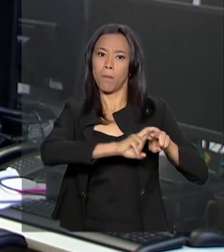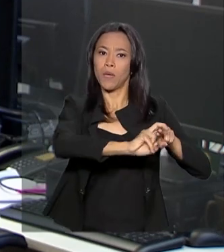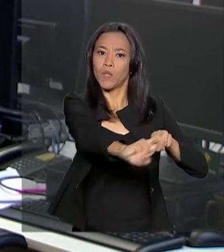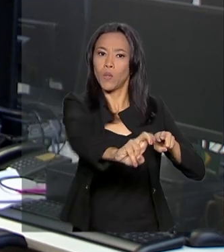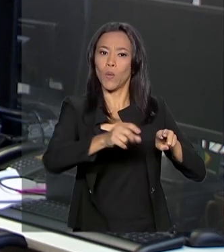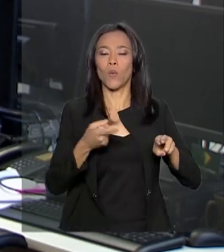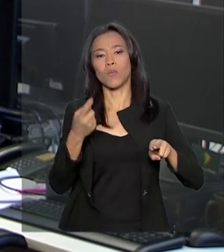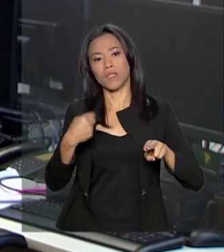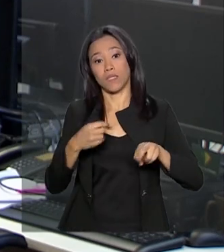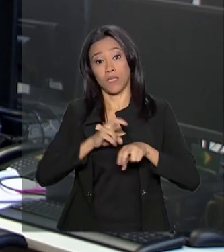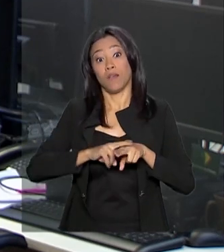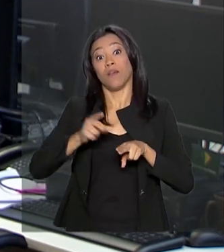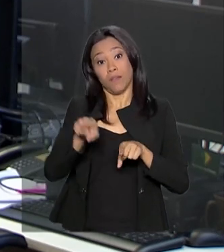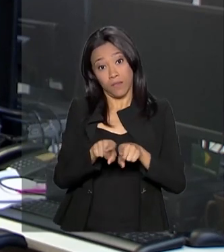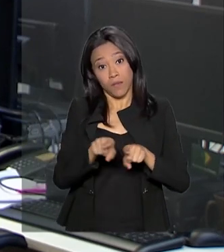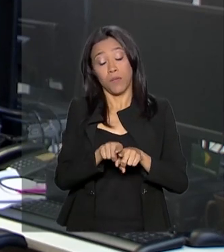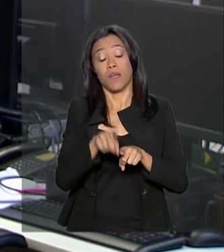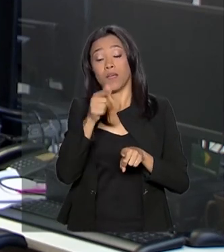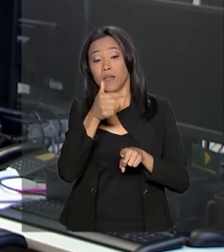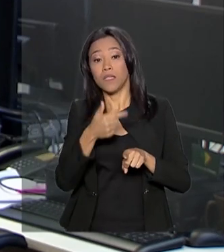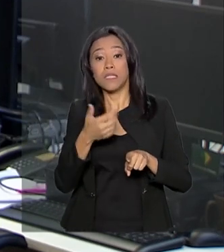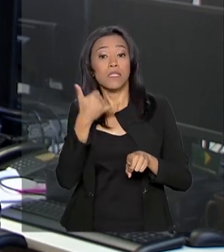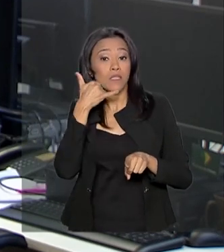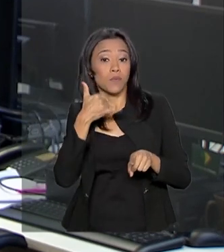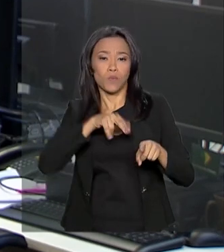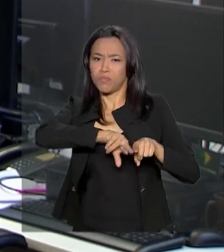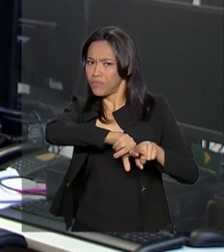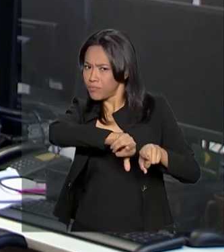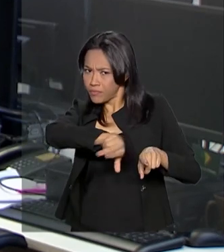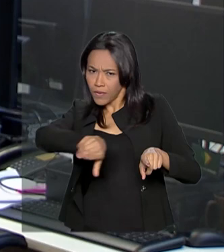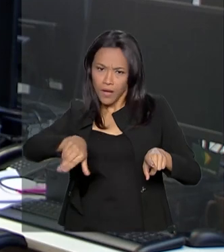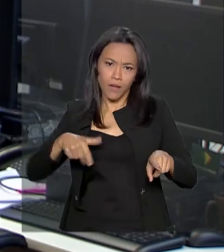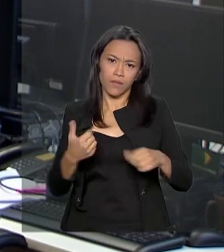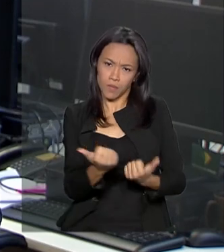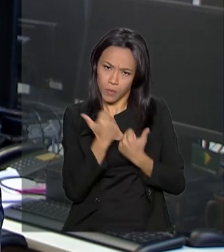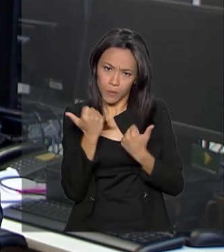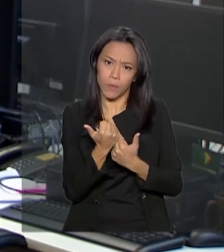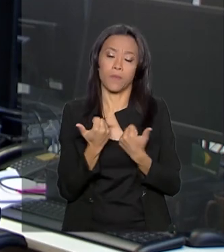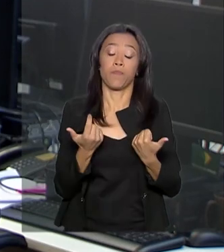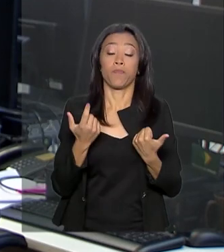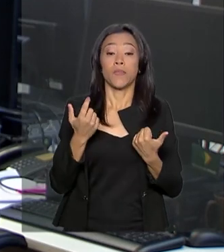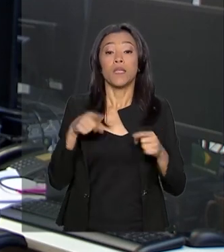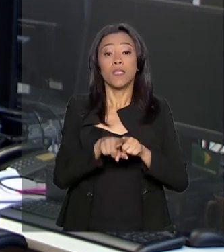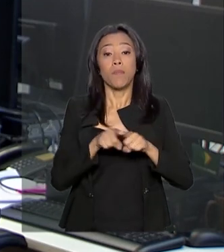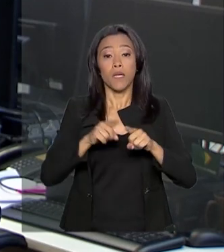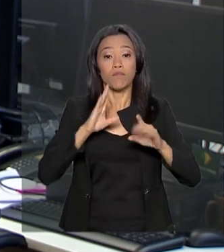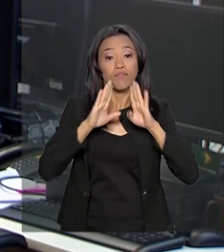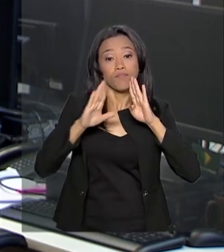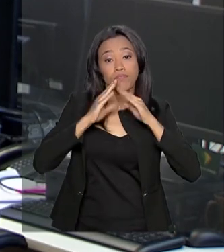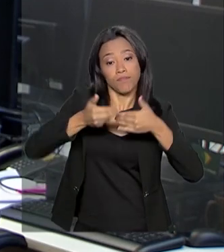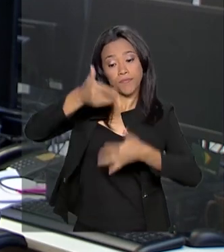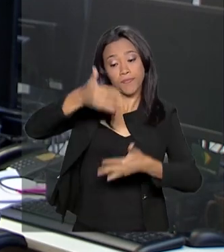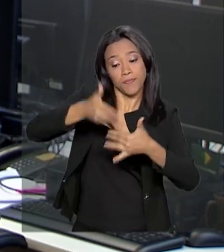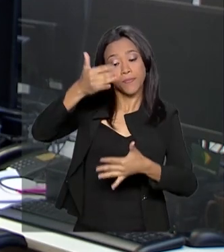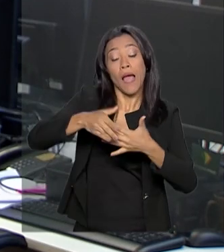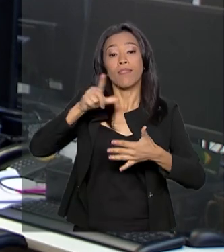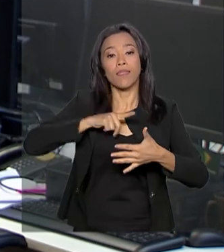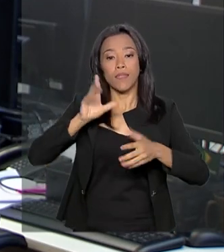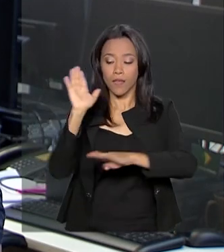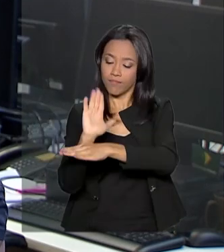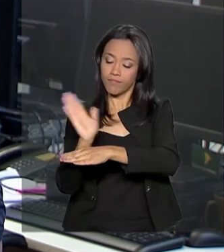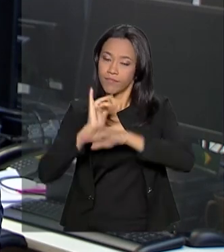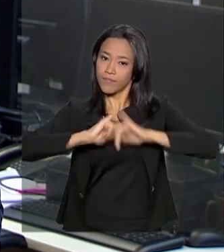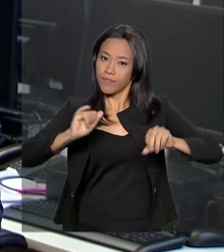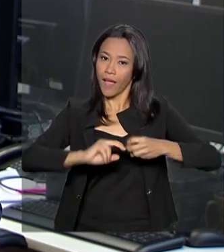bancas, trens e enviados para celulares. E nas redes sociais, o Ministério do Turismo promove a campanha com a